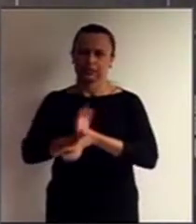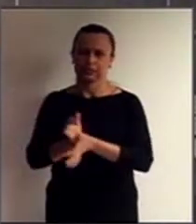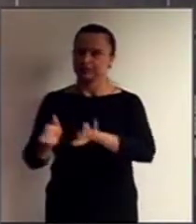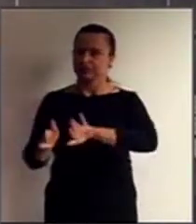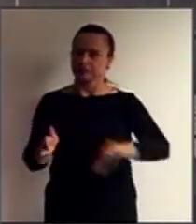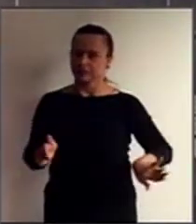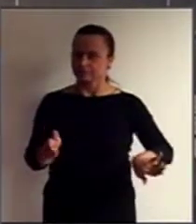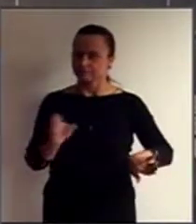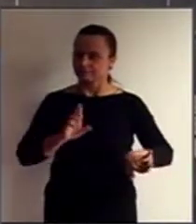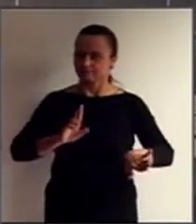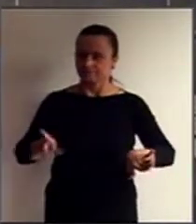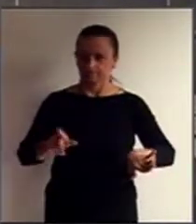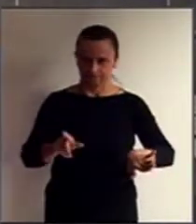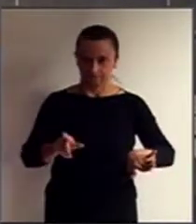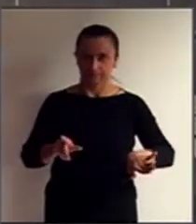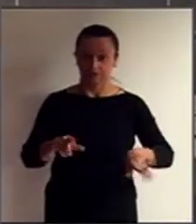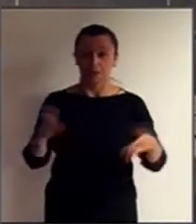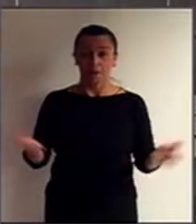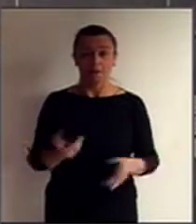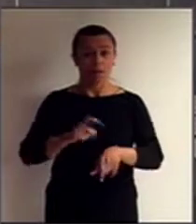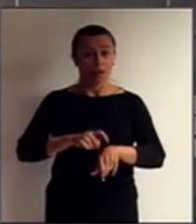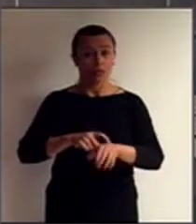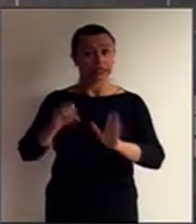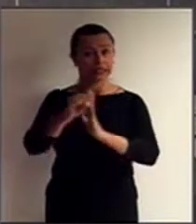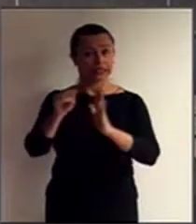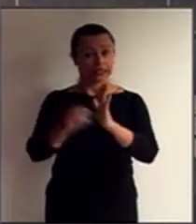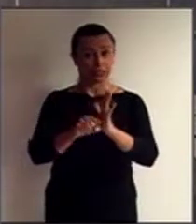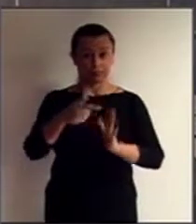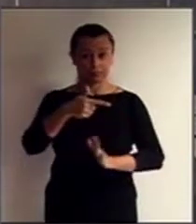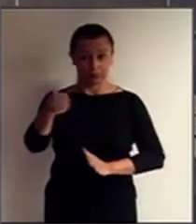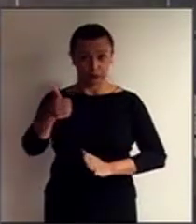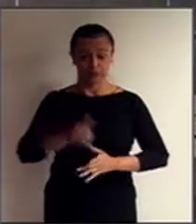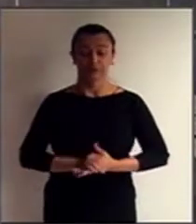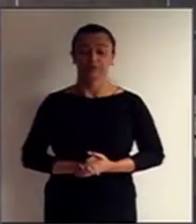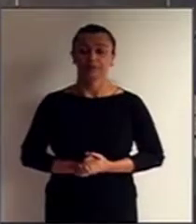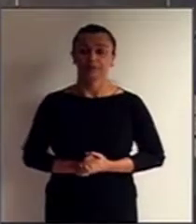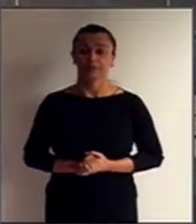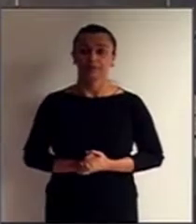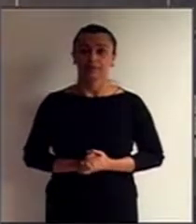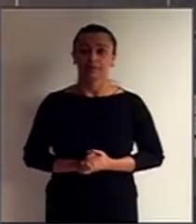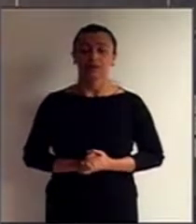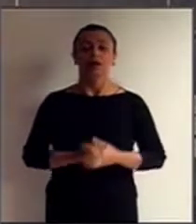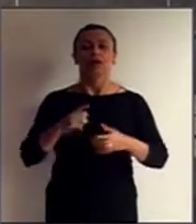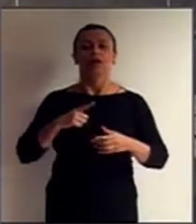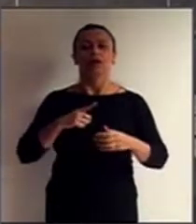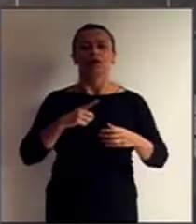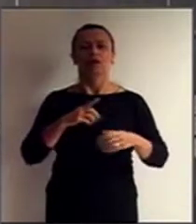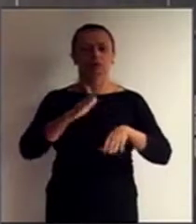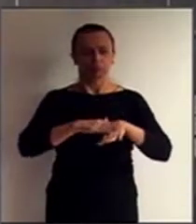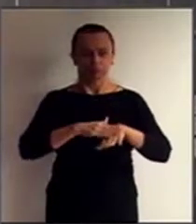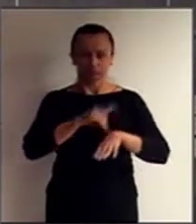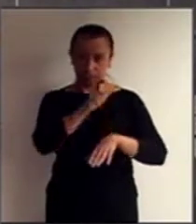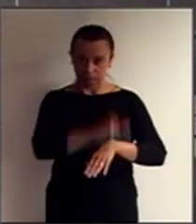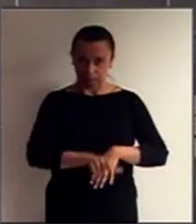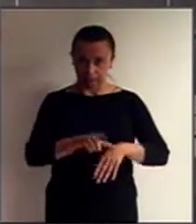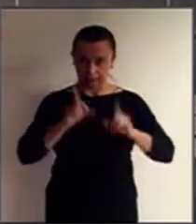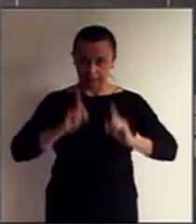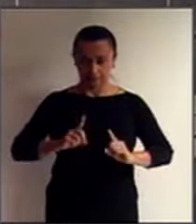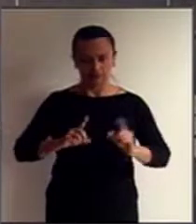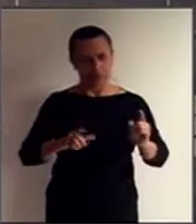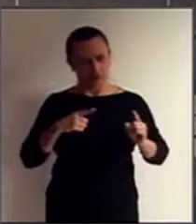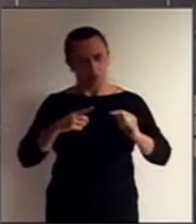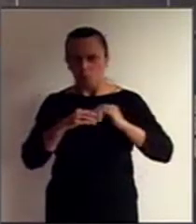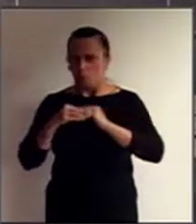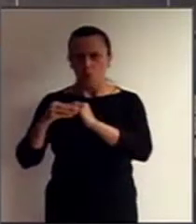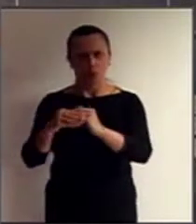pessoas em pleno século XXI. como membros iguais da sociedade e violações de